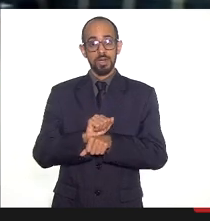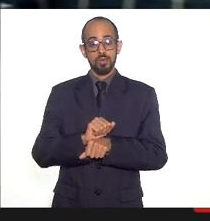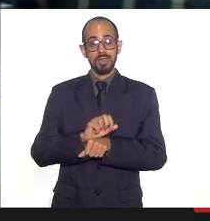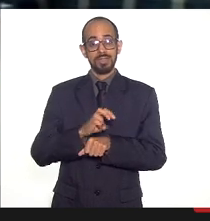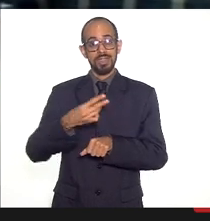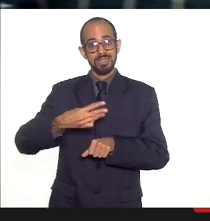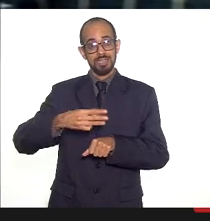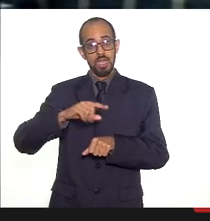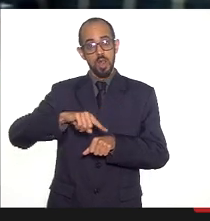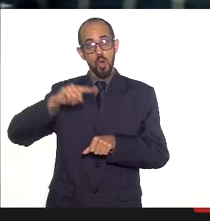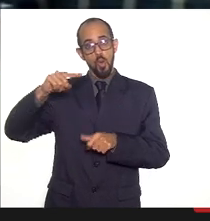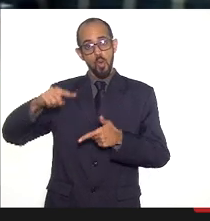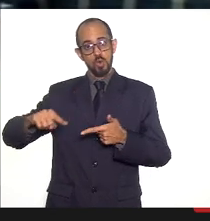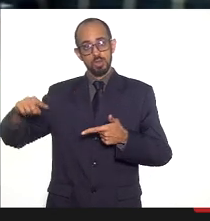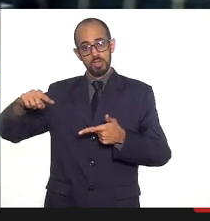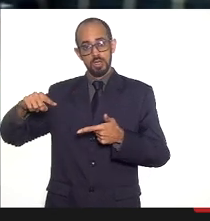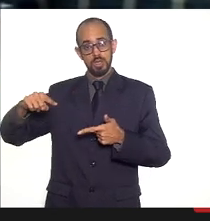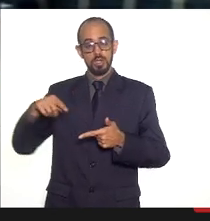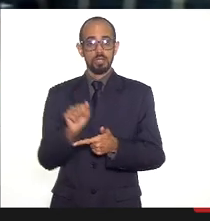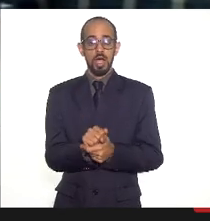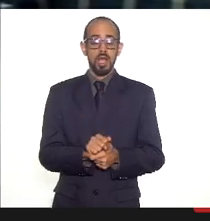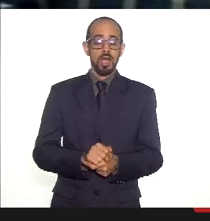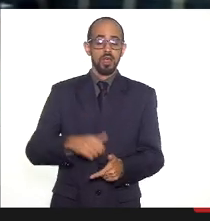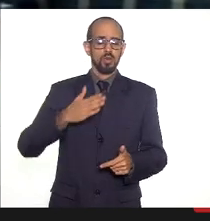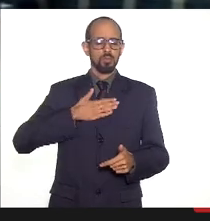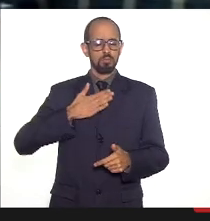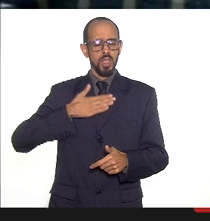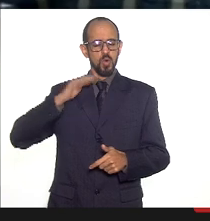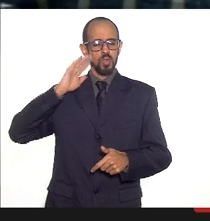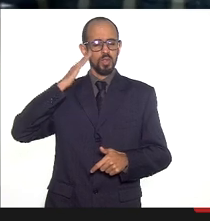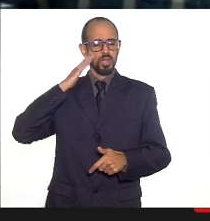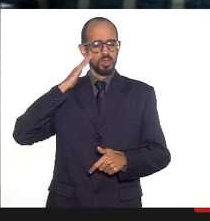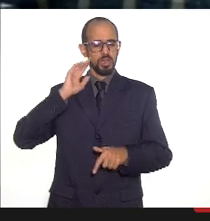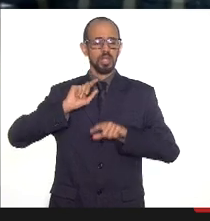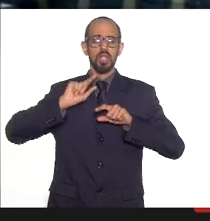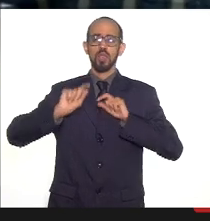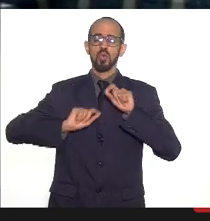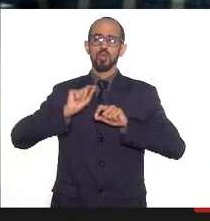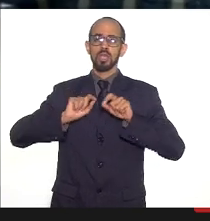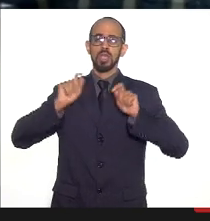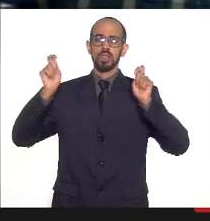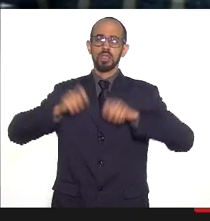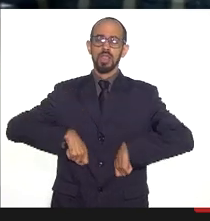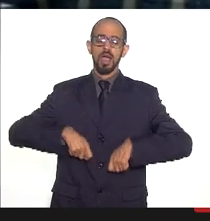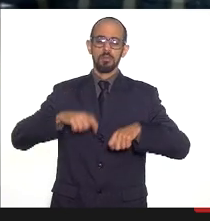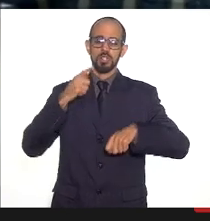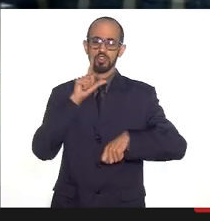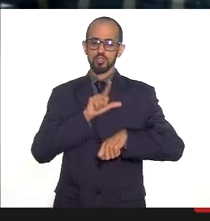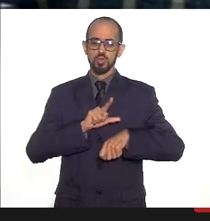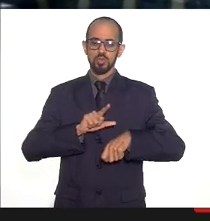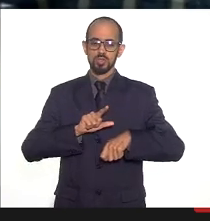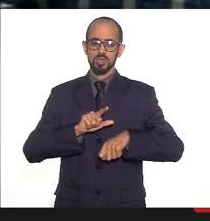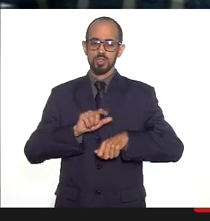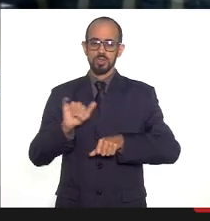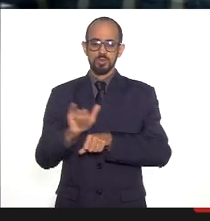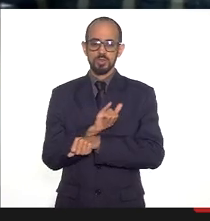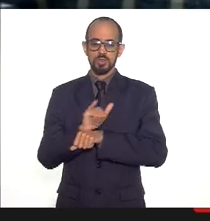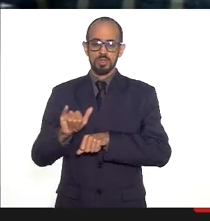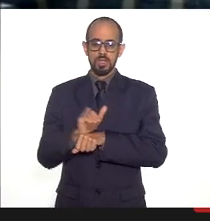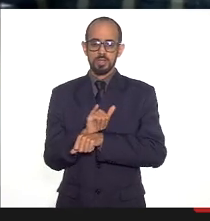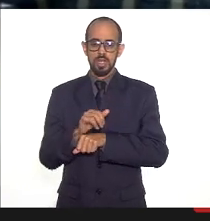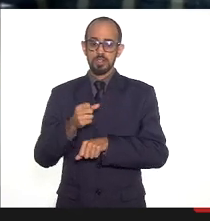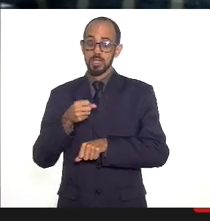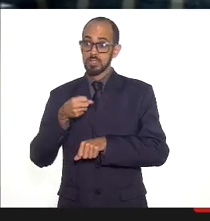estado do Rio de Janeiro no meu entendimento existe a possibilidade de recrudescimento caso haja entrada de uma nova